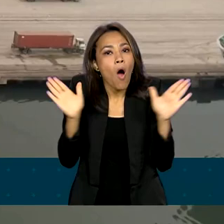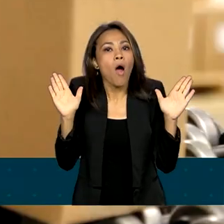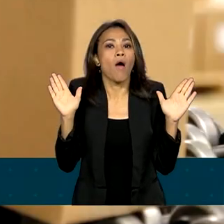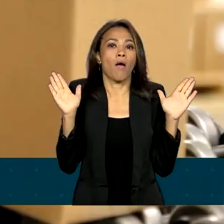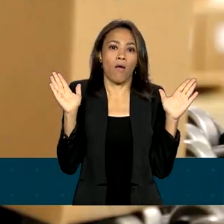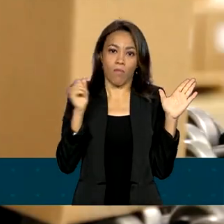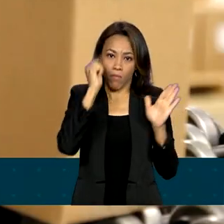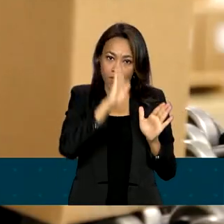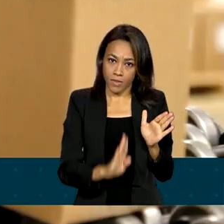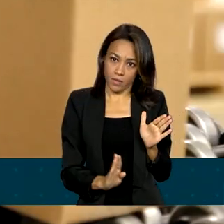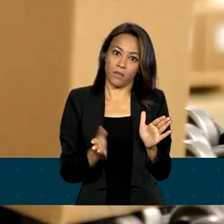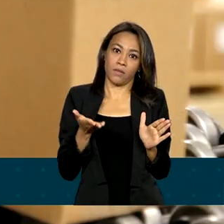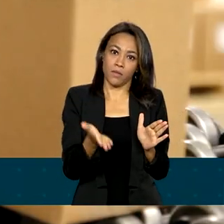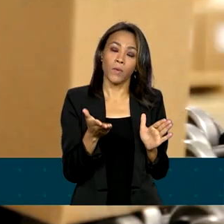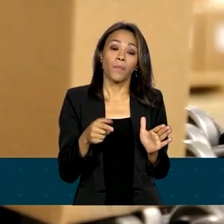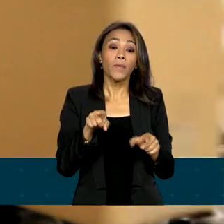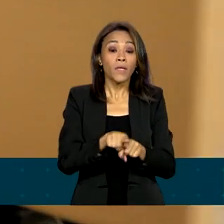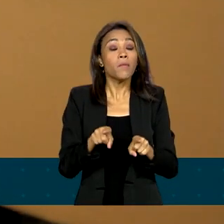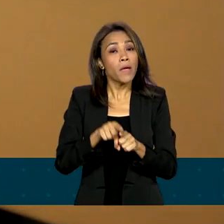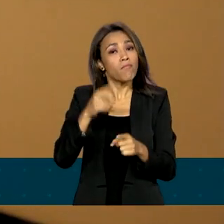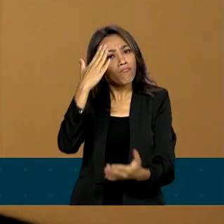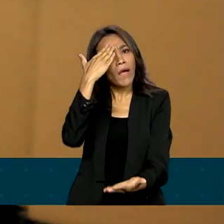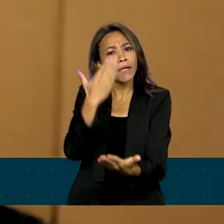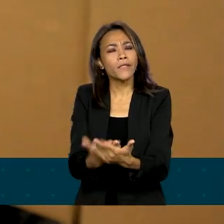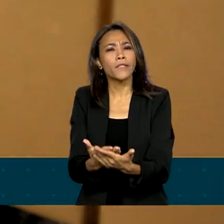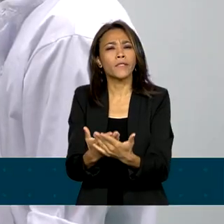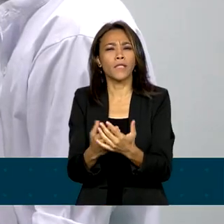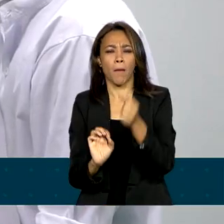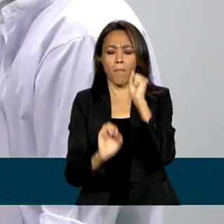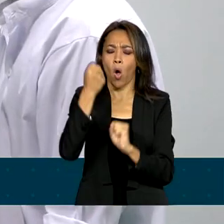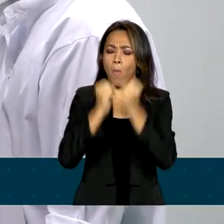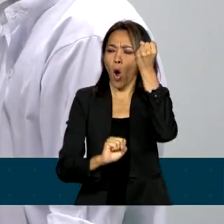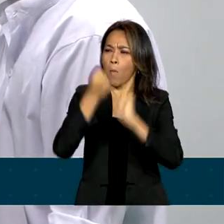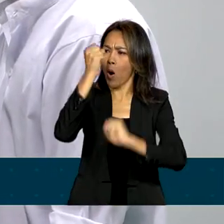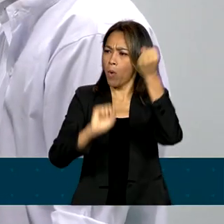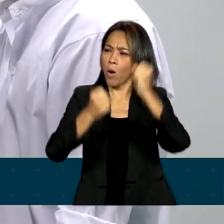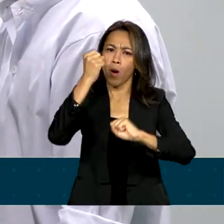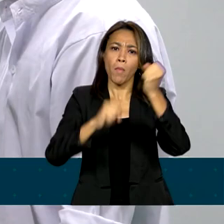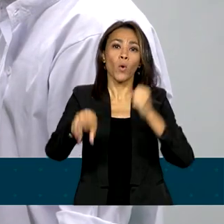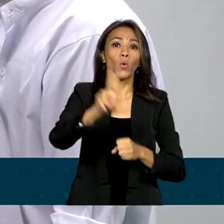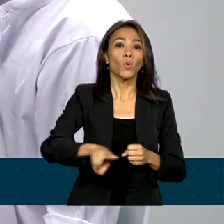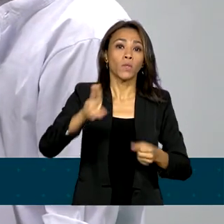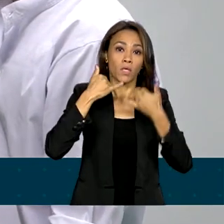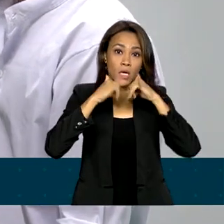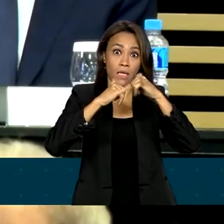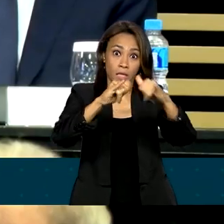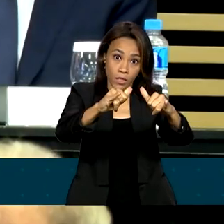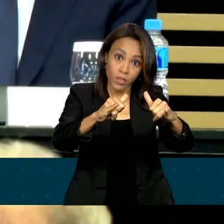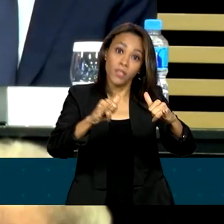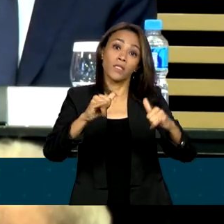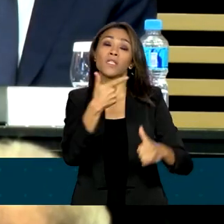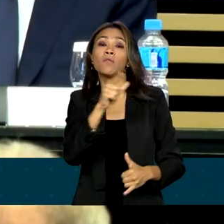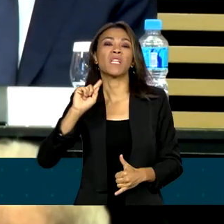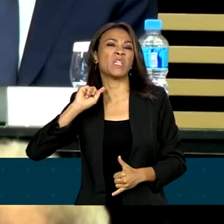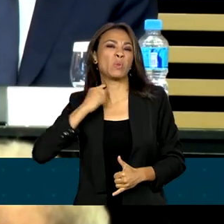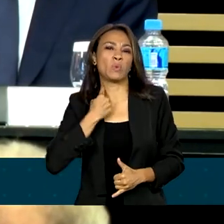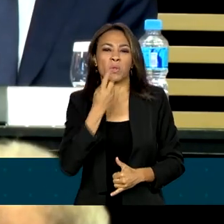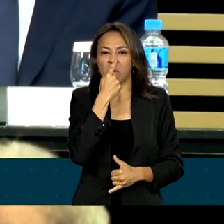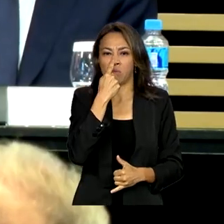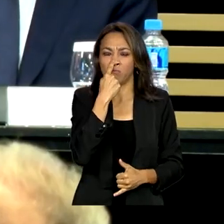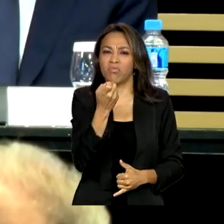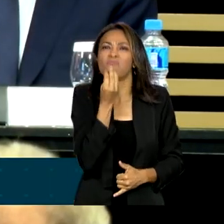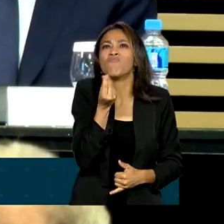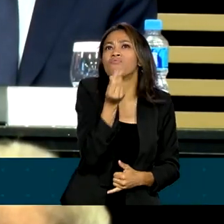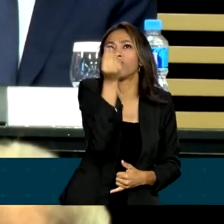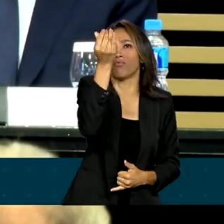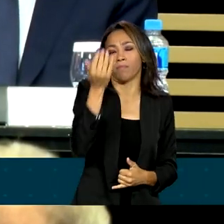Brasil. Disse ainda que aposta na reindustrialização com o uso de fontes limpas de energia. O mundo inteiro está em busca de